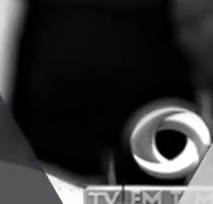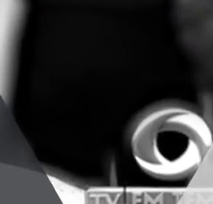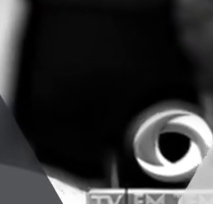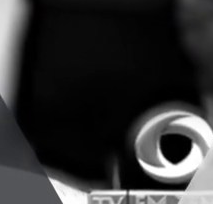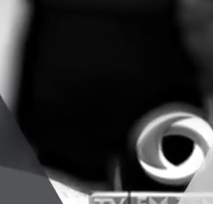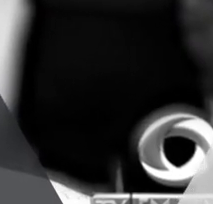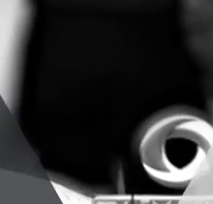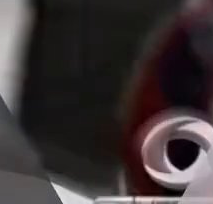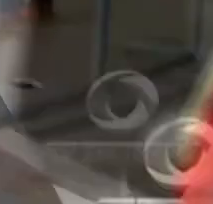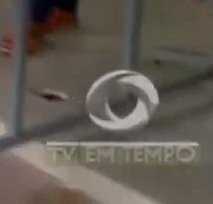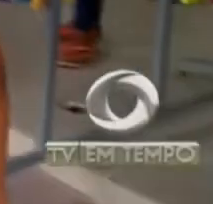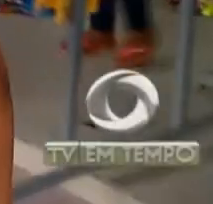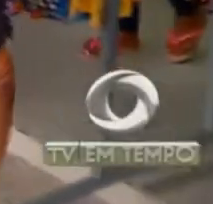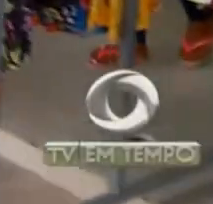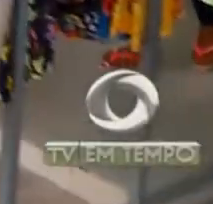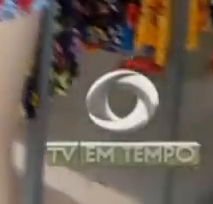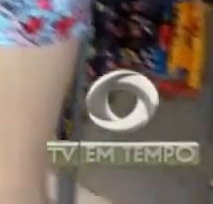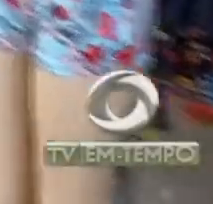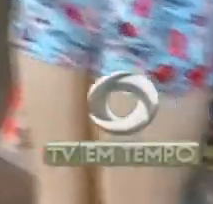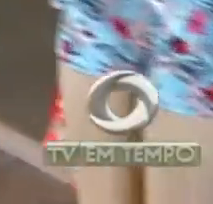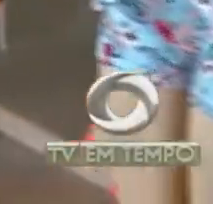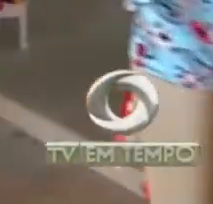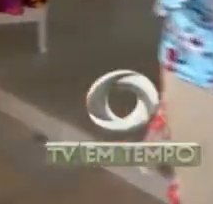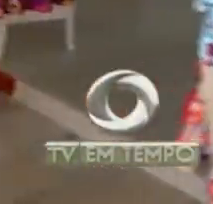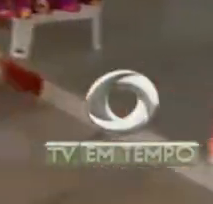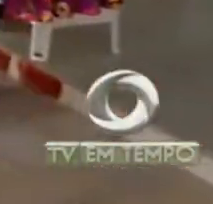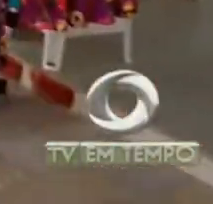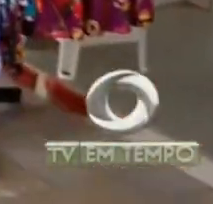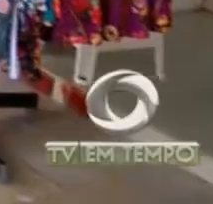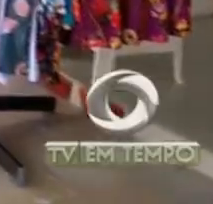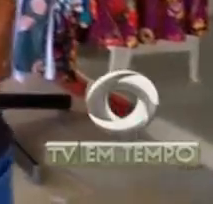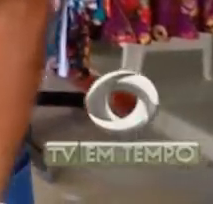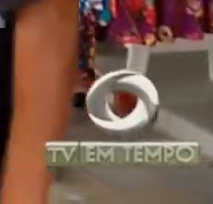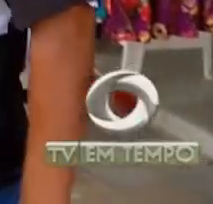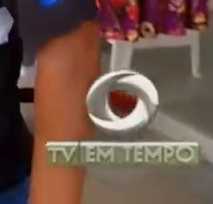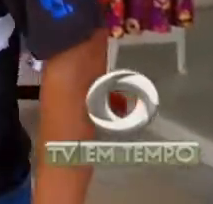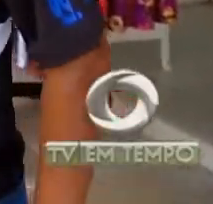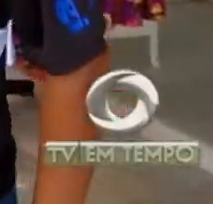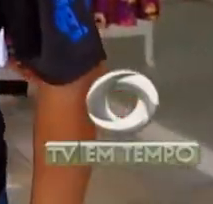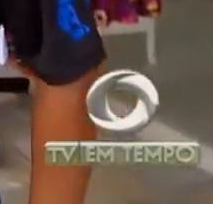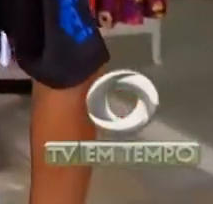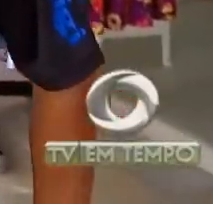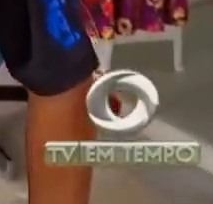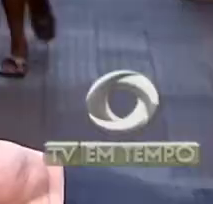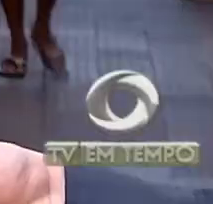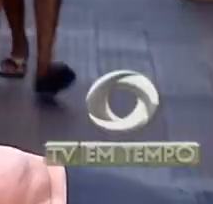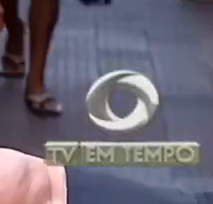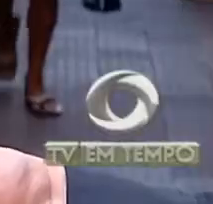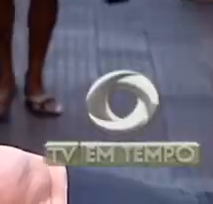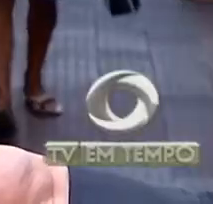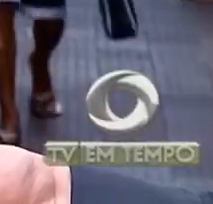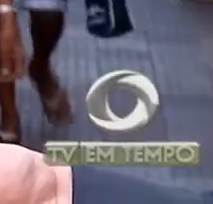66 anos, trabalha desde os 14 nas ruas de Manaus. E a alternativa que eu tive foi trabalhar